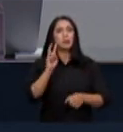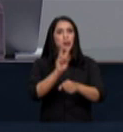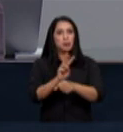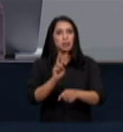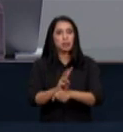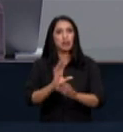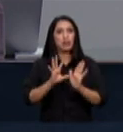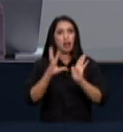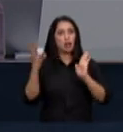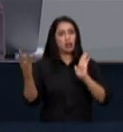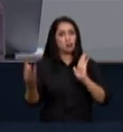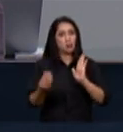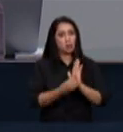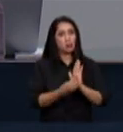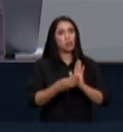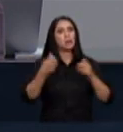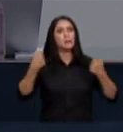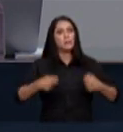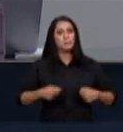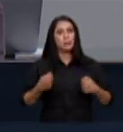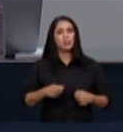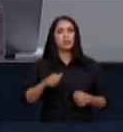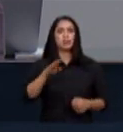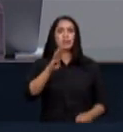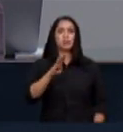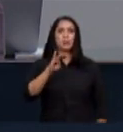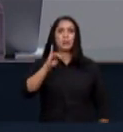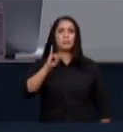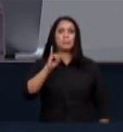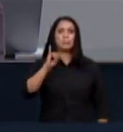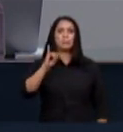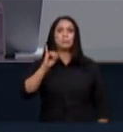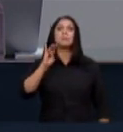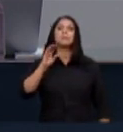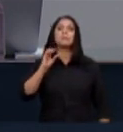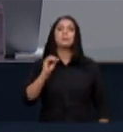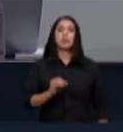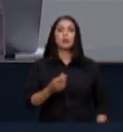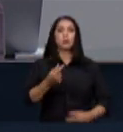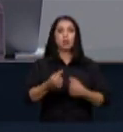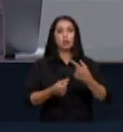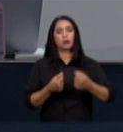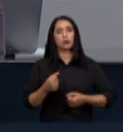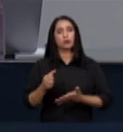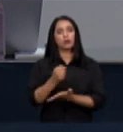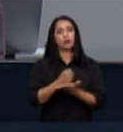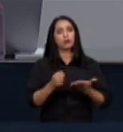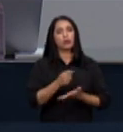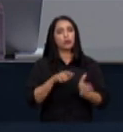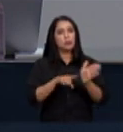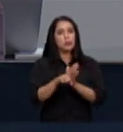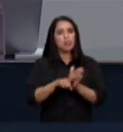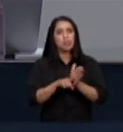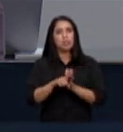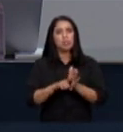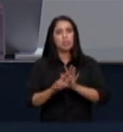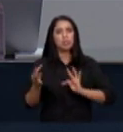Amazônia é preciso criar uma bioeconomia fundada em pesquisa inovação